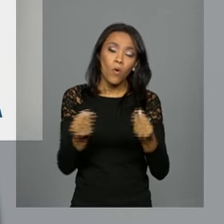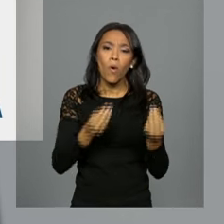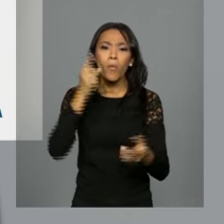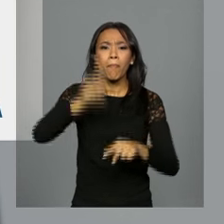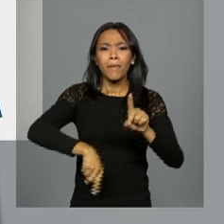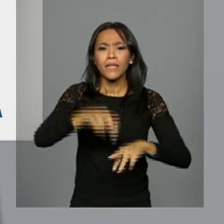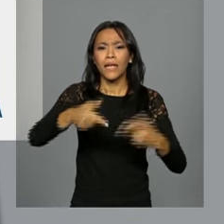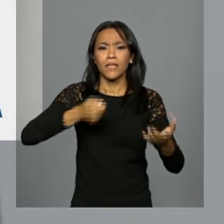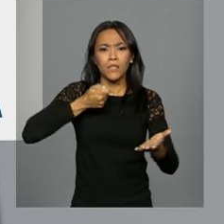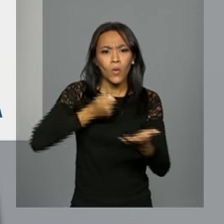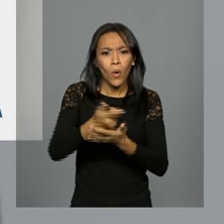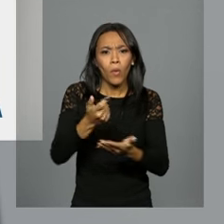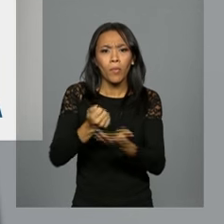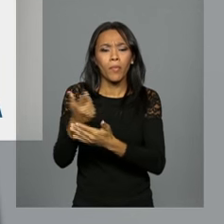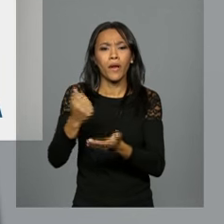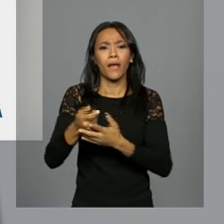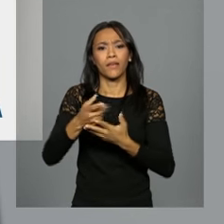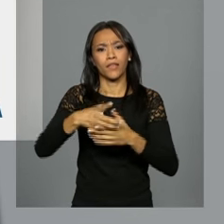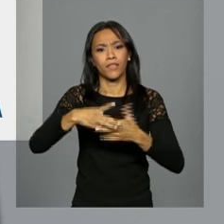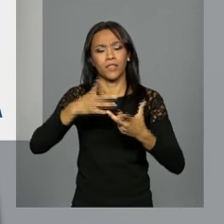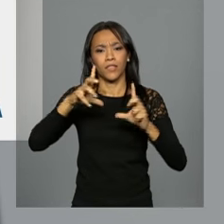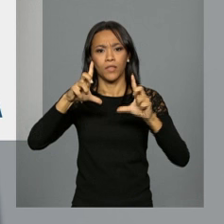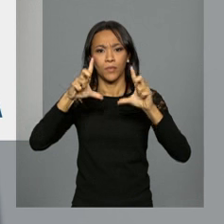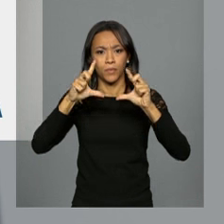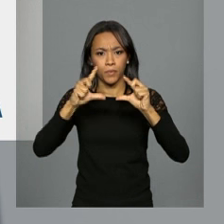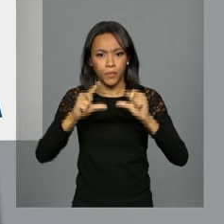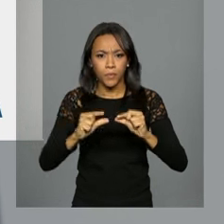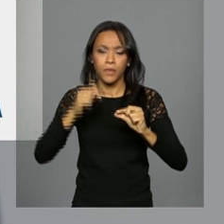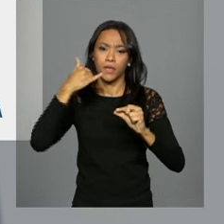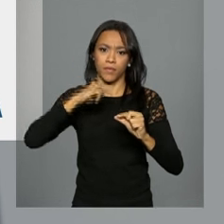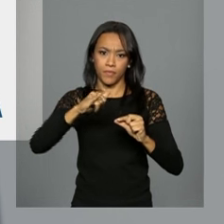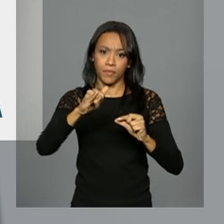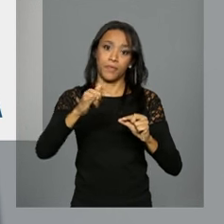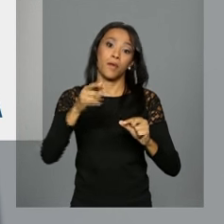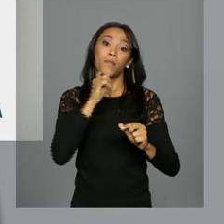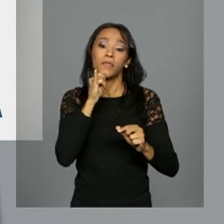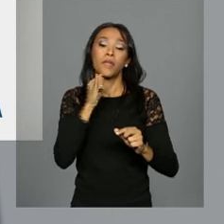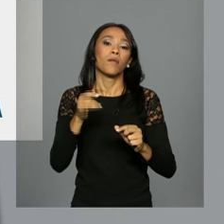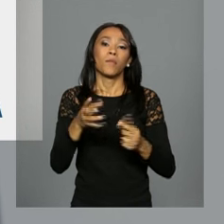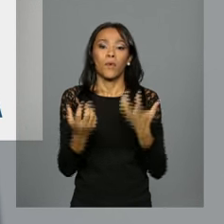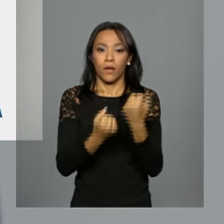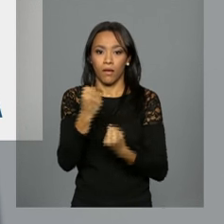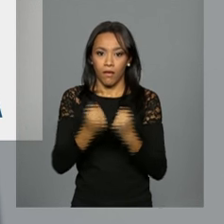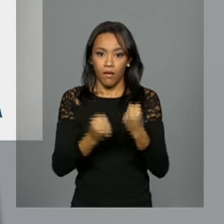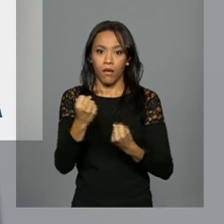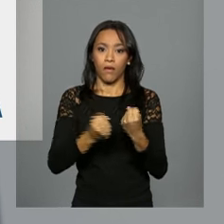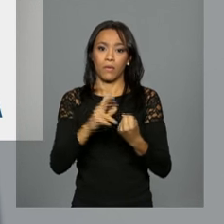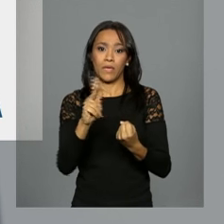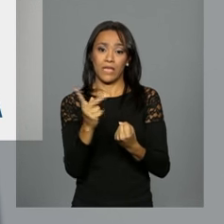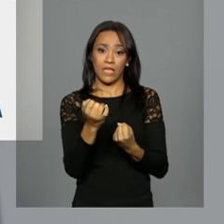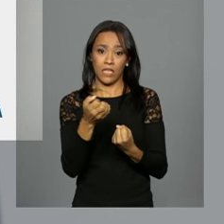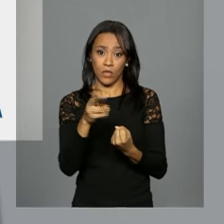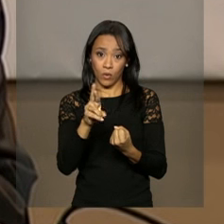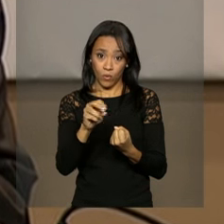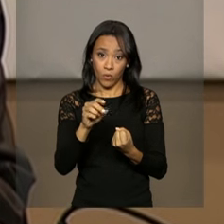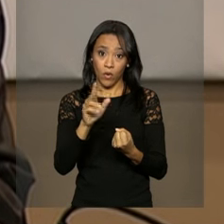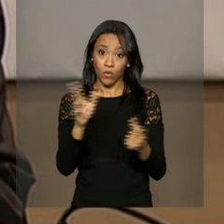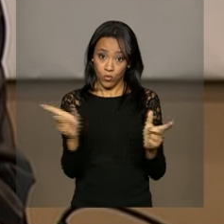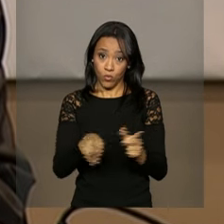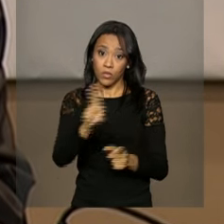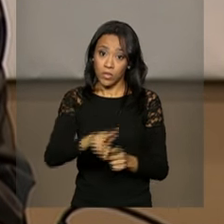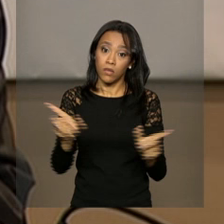equipamentos que gastam pouca energia e poluem menos, por exemplo, veículos híbrido elétricos, por meio do Finame.